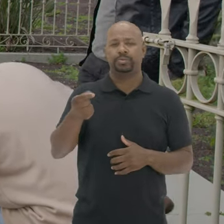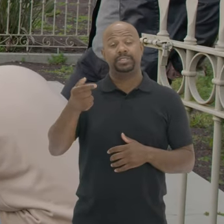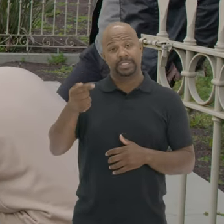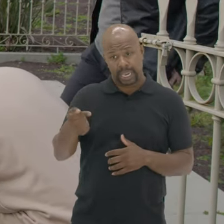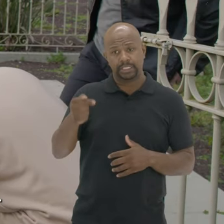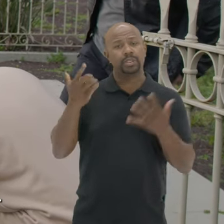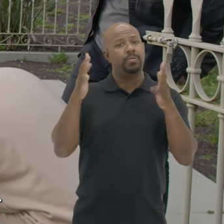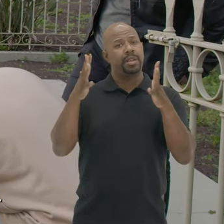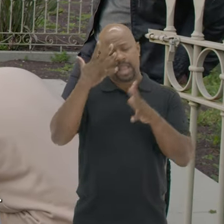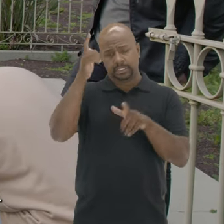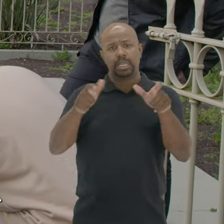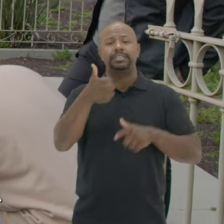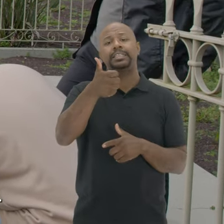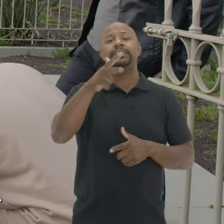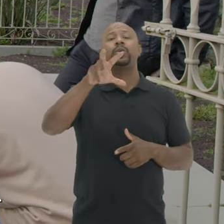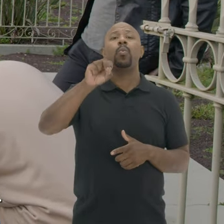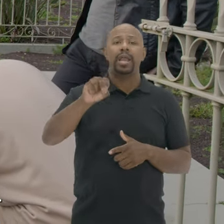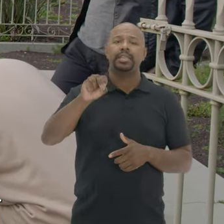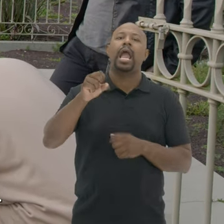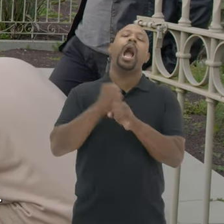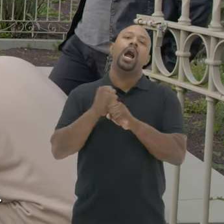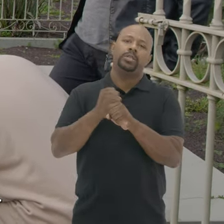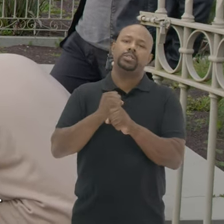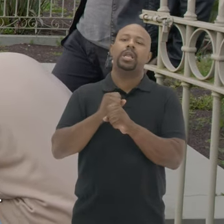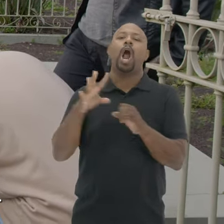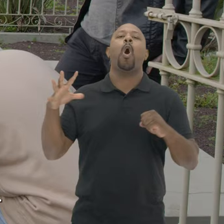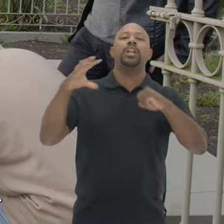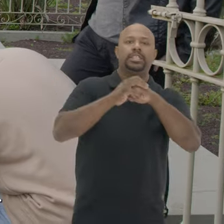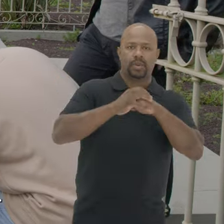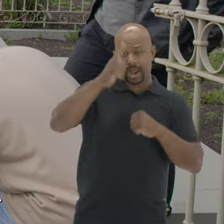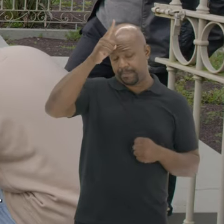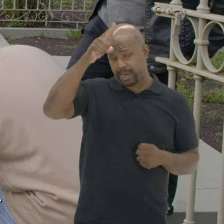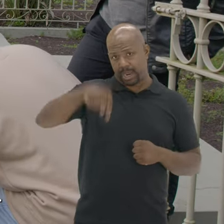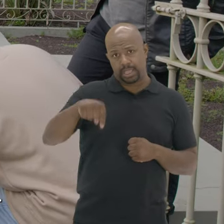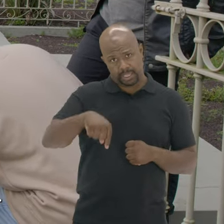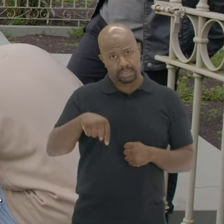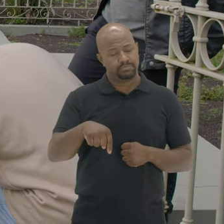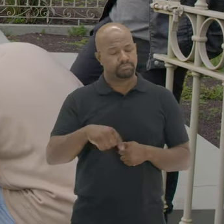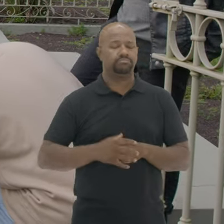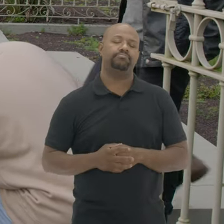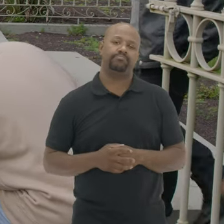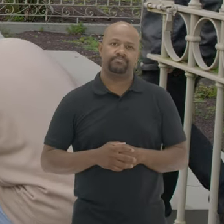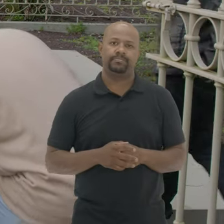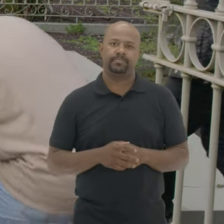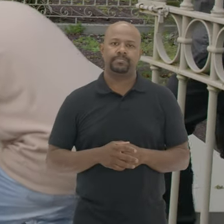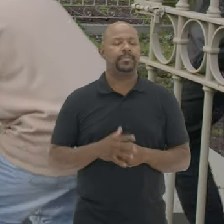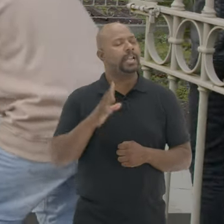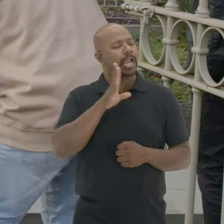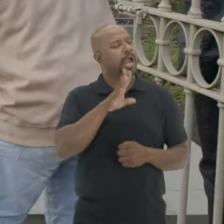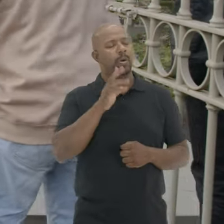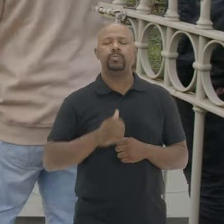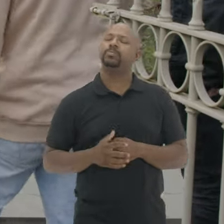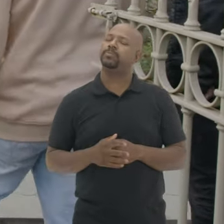é de 2007 Em homenagem aos 150 anos da colonização alemã Aqui no estado O monumento é um pequeno